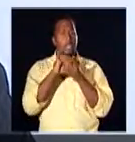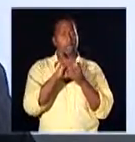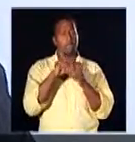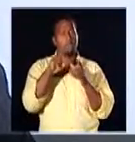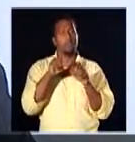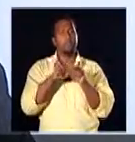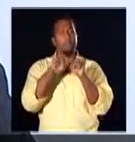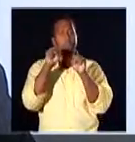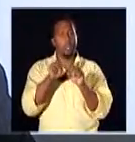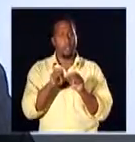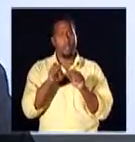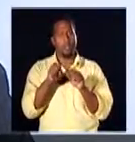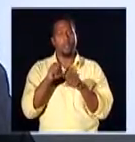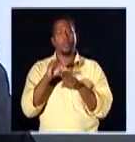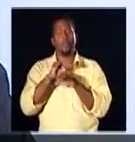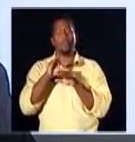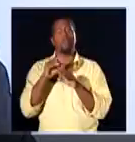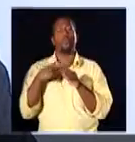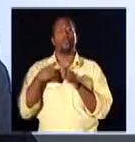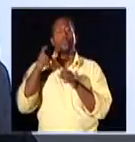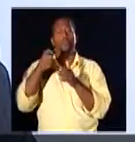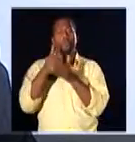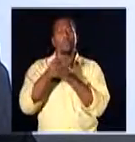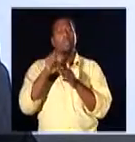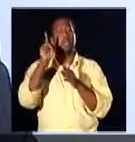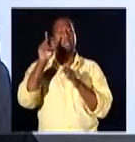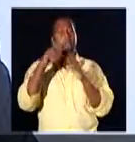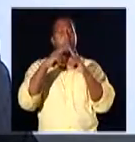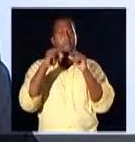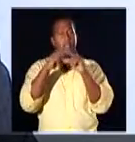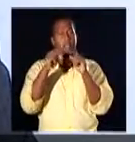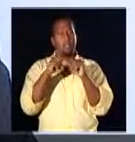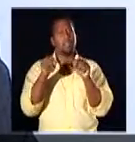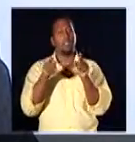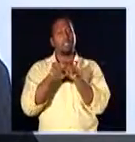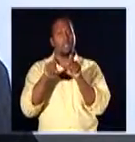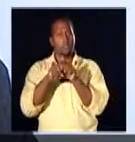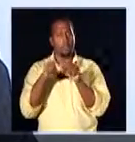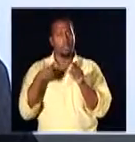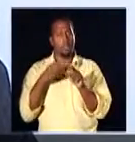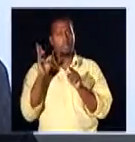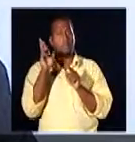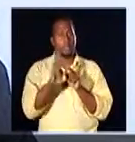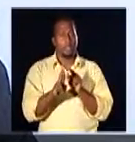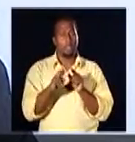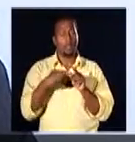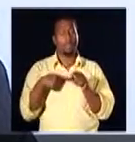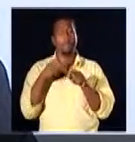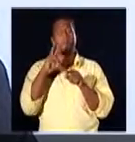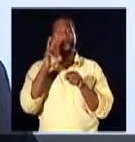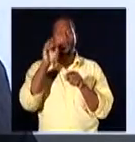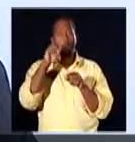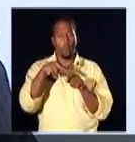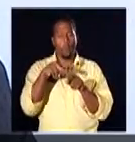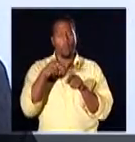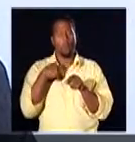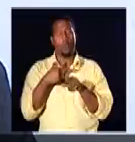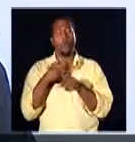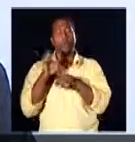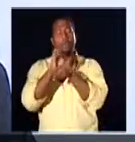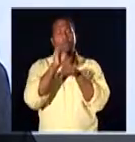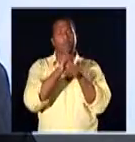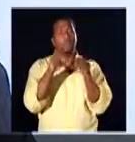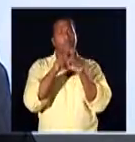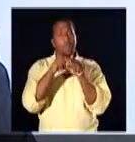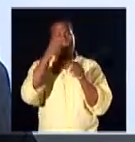integrados pelo Sistema Nacional de Defesa do Consumidor, dirigidos pelo DPDC em Brasília e representados também pelos PROCONs, de forma estadual, e também